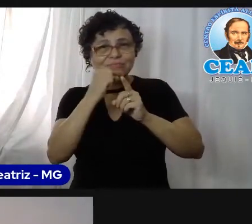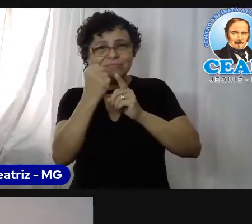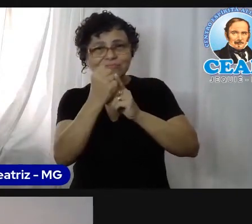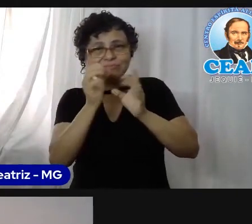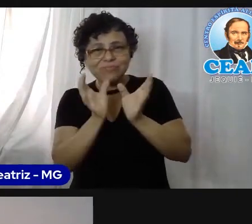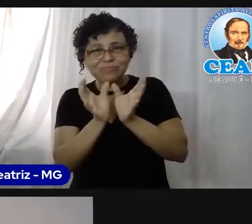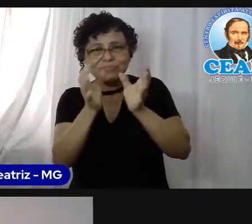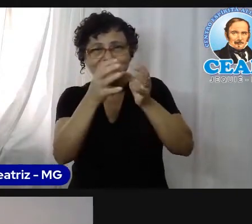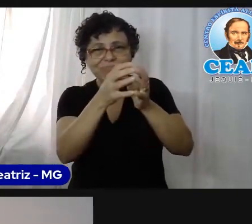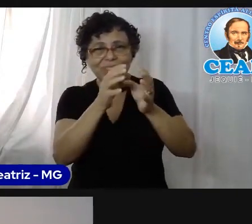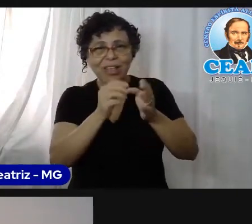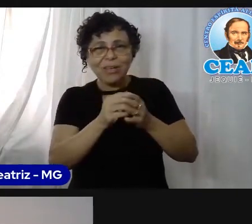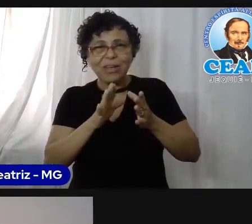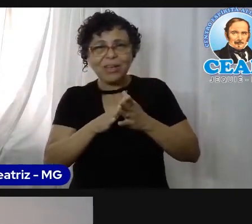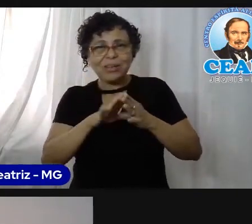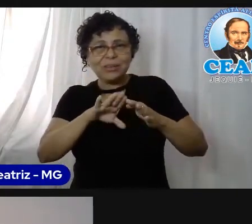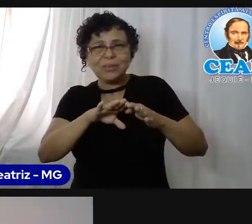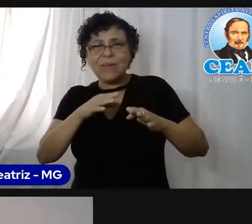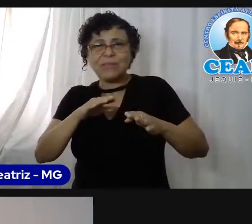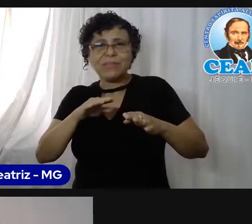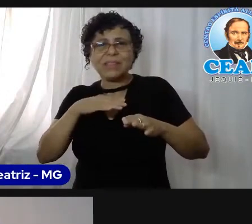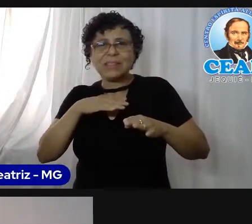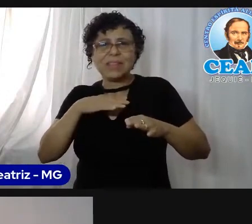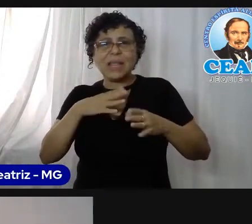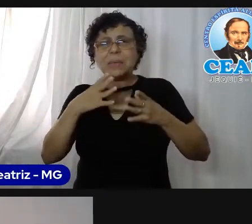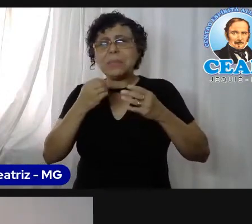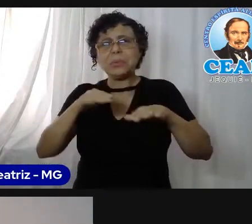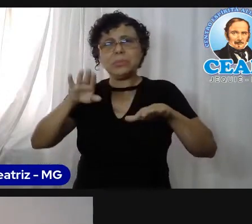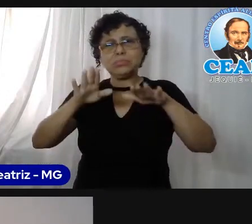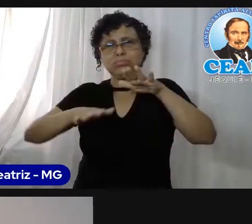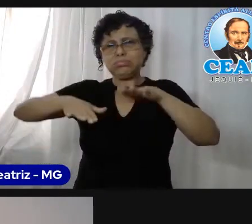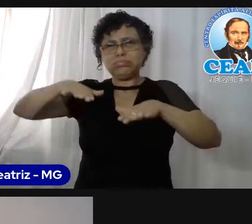vivem em total desequilíbrio, sem preocupação com o outro?